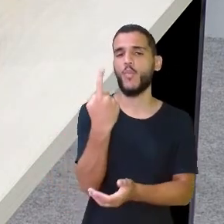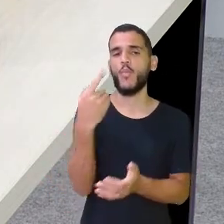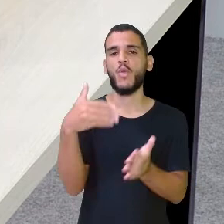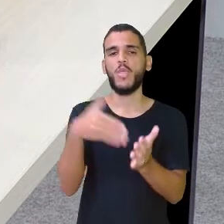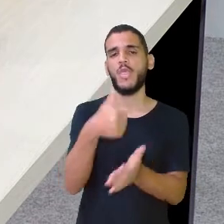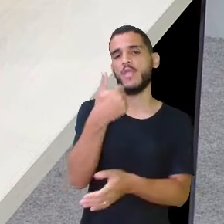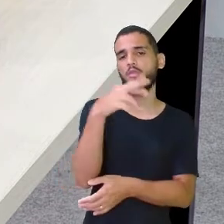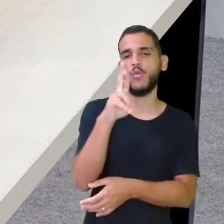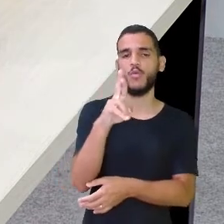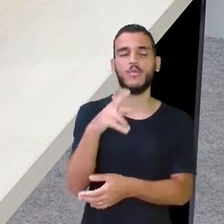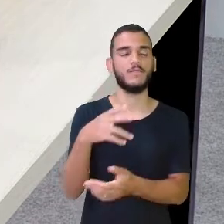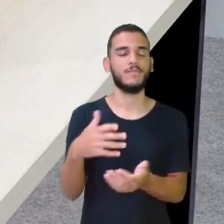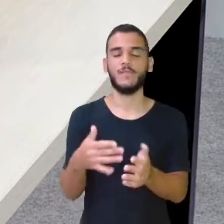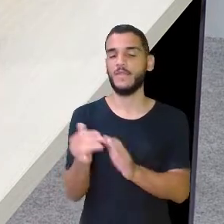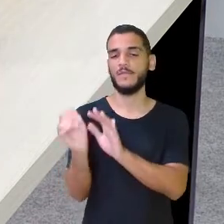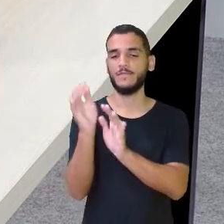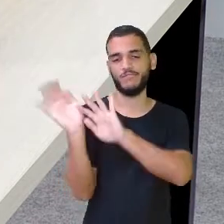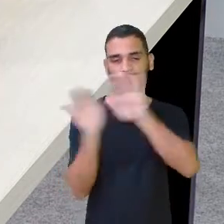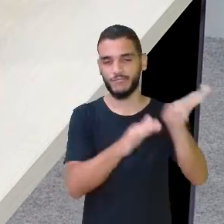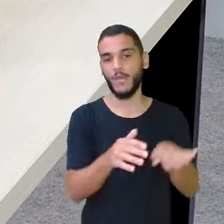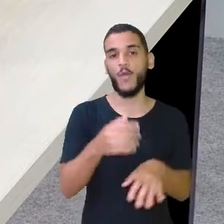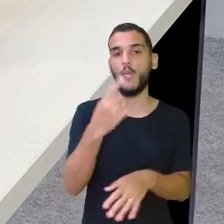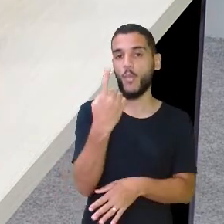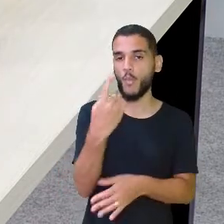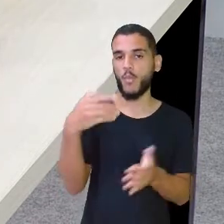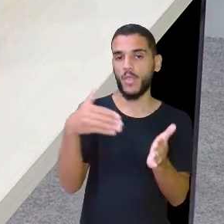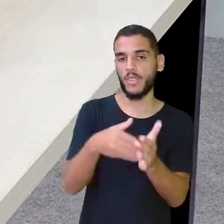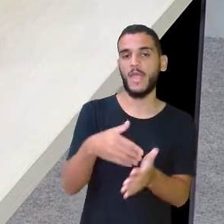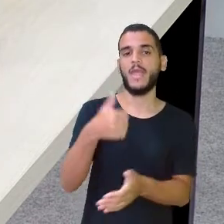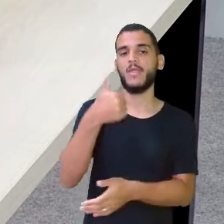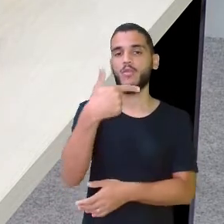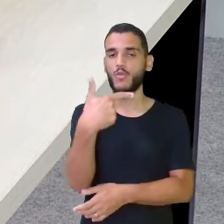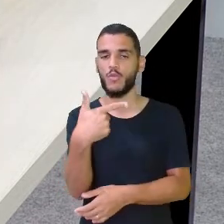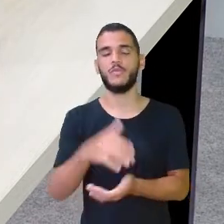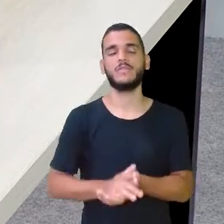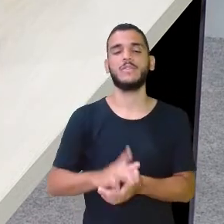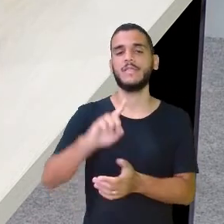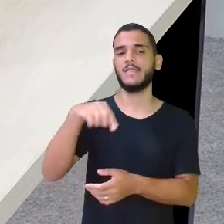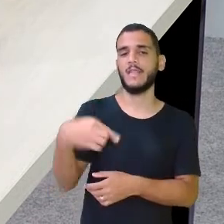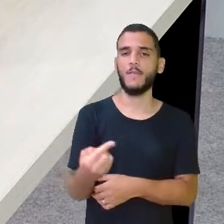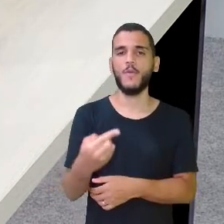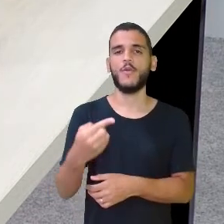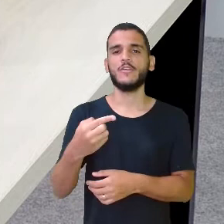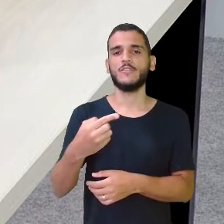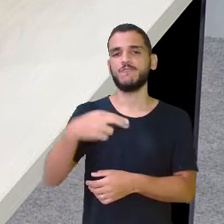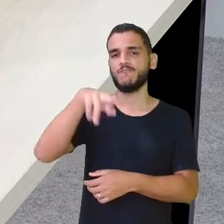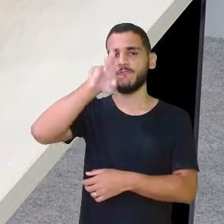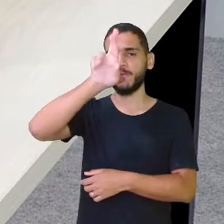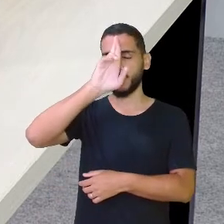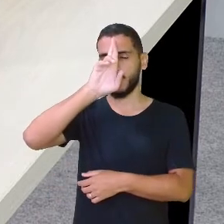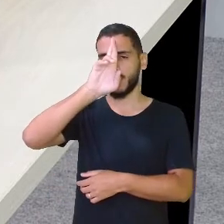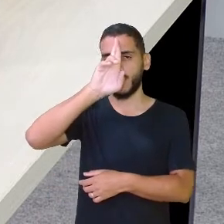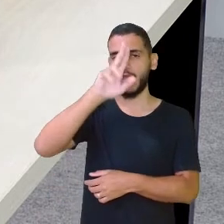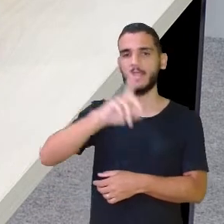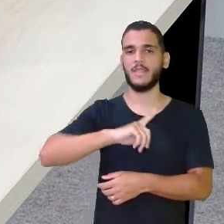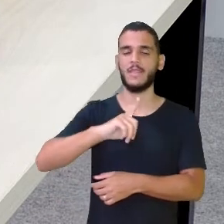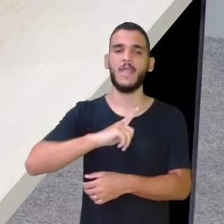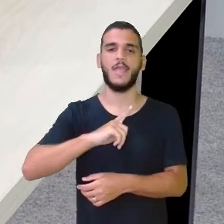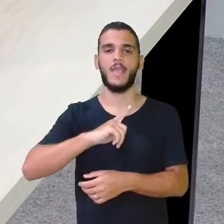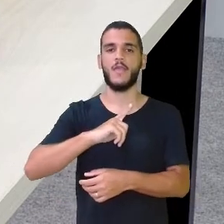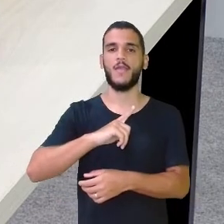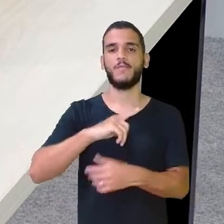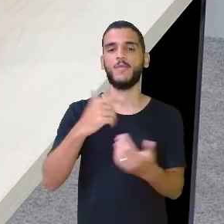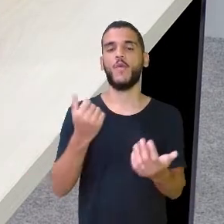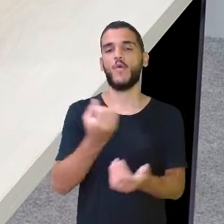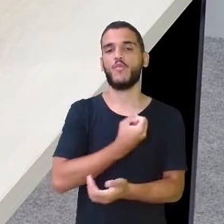numeral 12. Mede as horas nessa parte vermelha. Depois de 12 horas, 1 hora da tarde é 13, aí